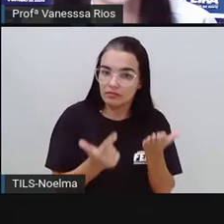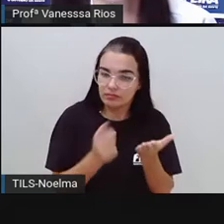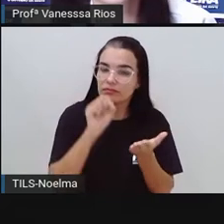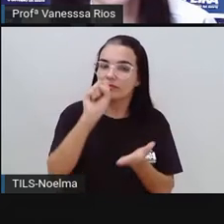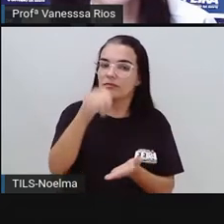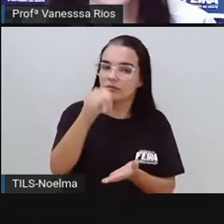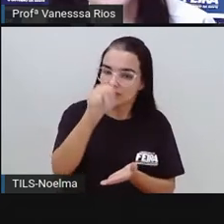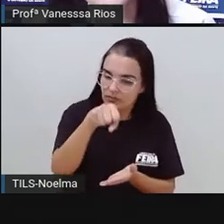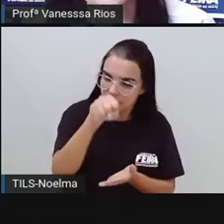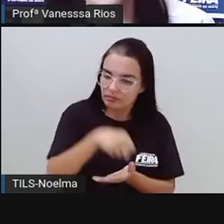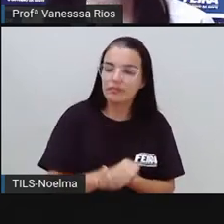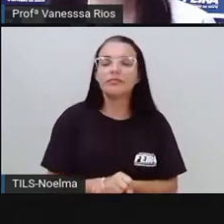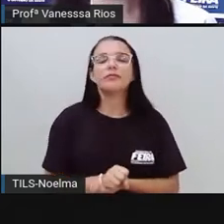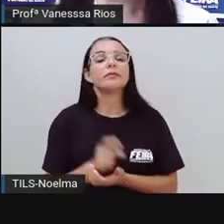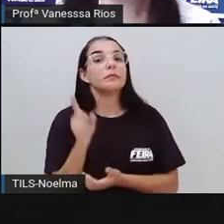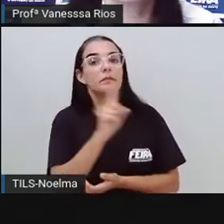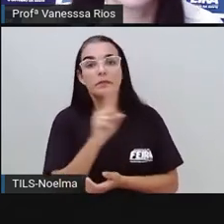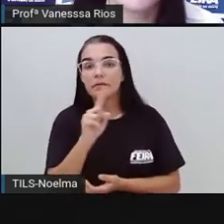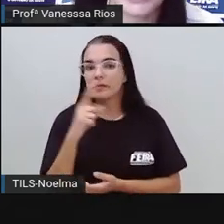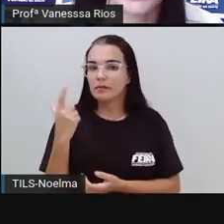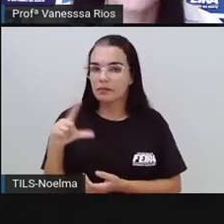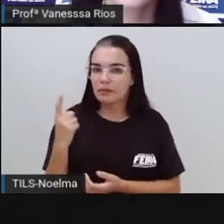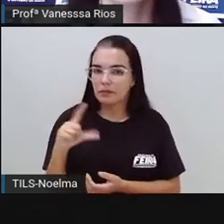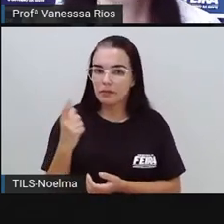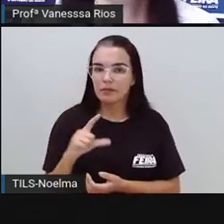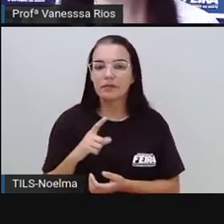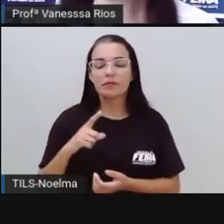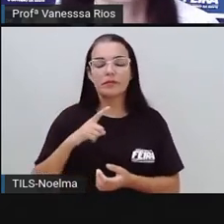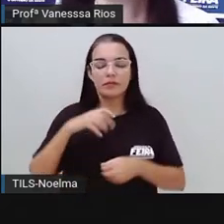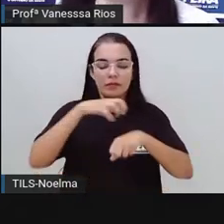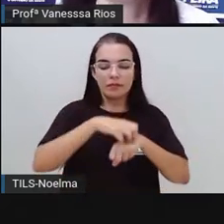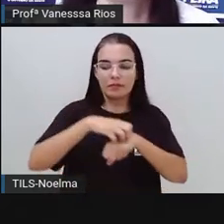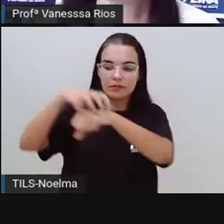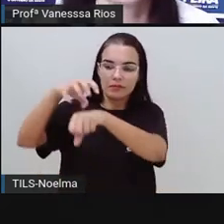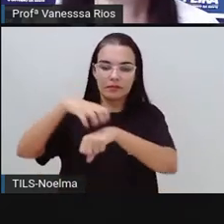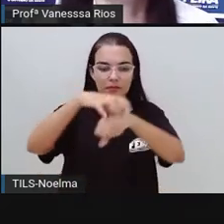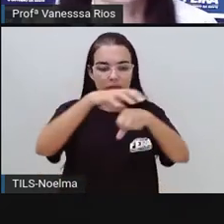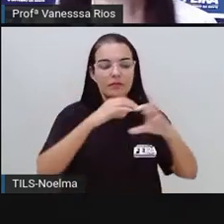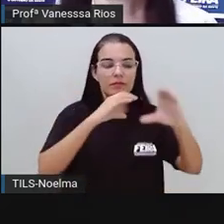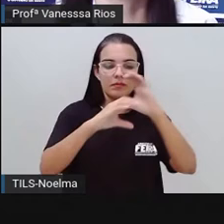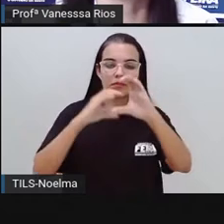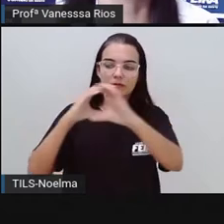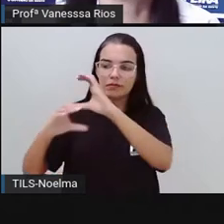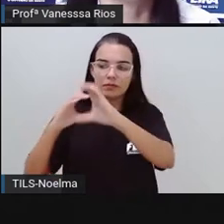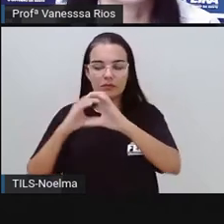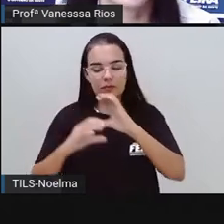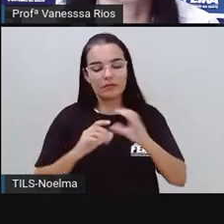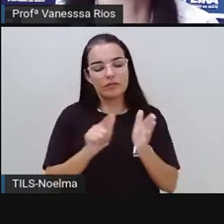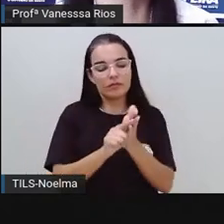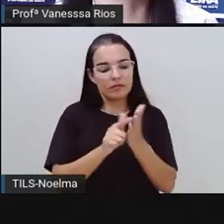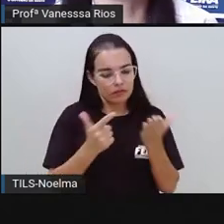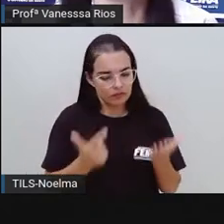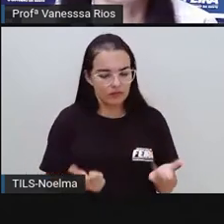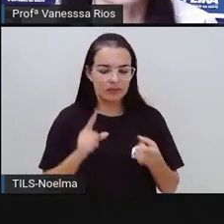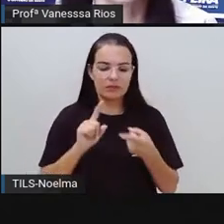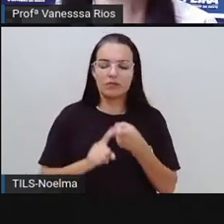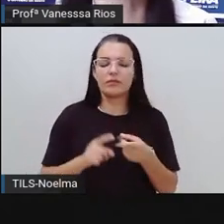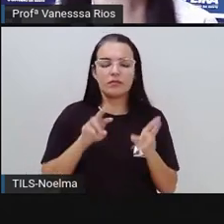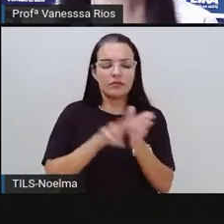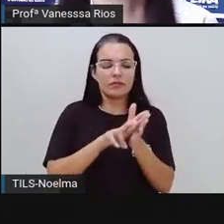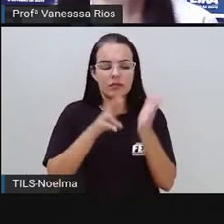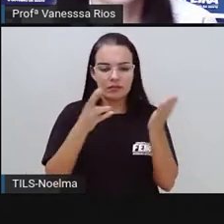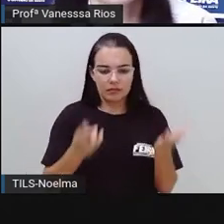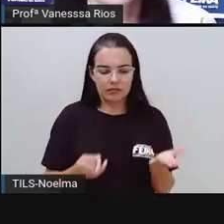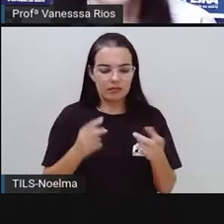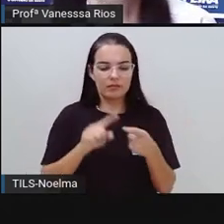a gente já observou isso, não literário, veiculado nos meios de comunicação, como jornais, revistas,